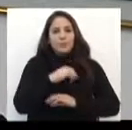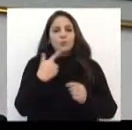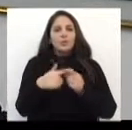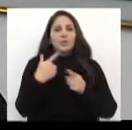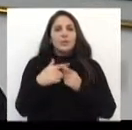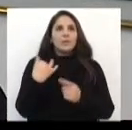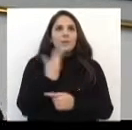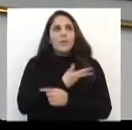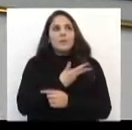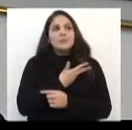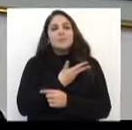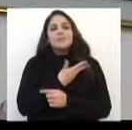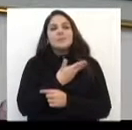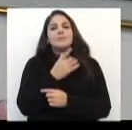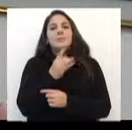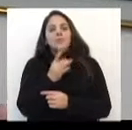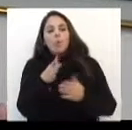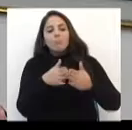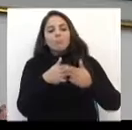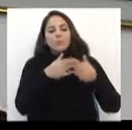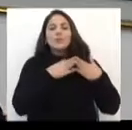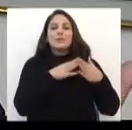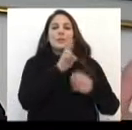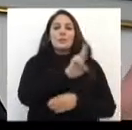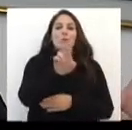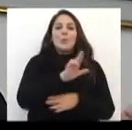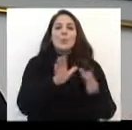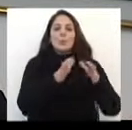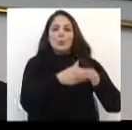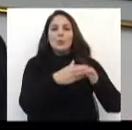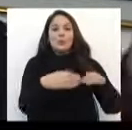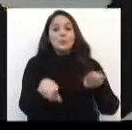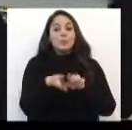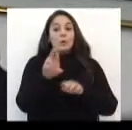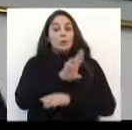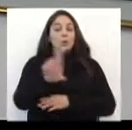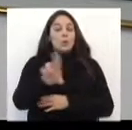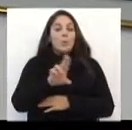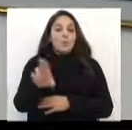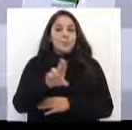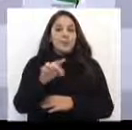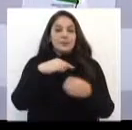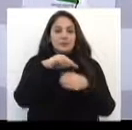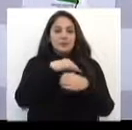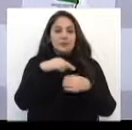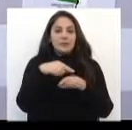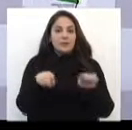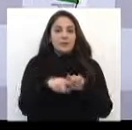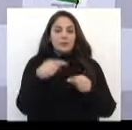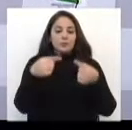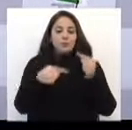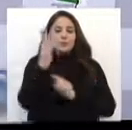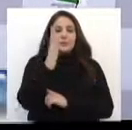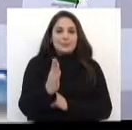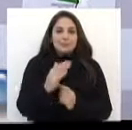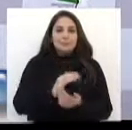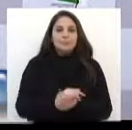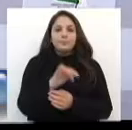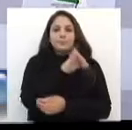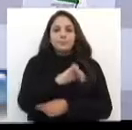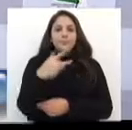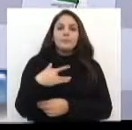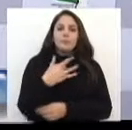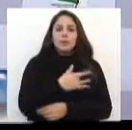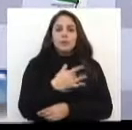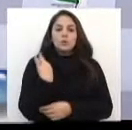intuito não só é defender o nome do nosso clube, mas também o nome da nossa cidade, que vai para todo o Brasil. O esporte é saúde, né? Então